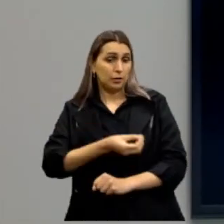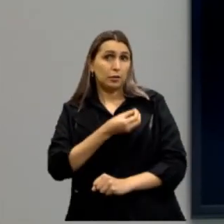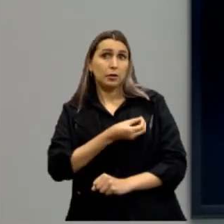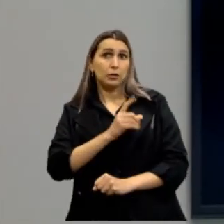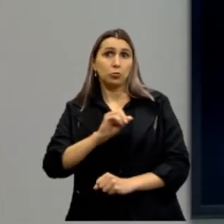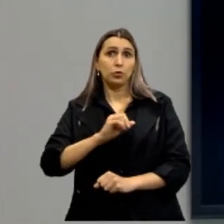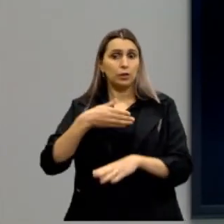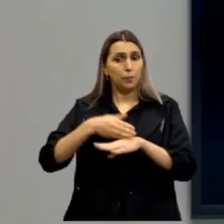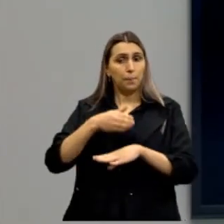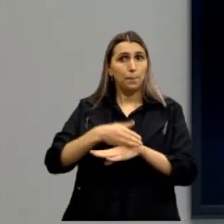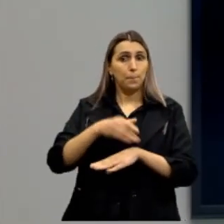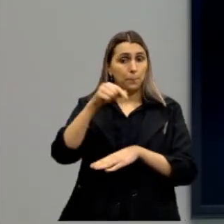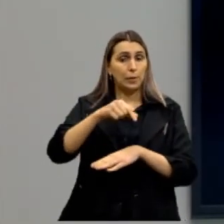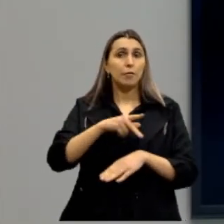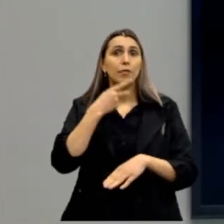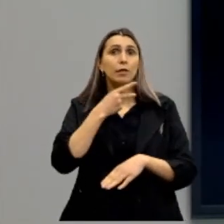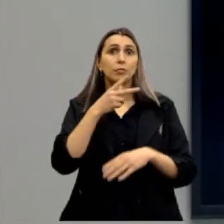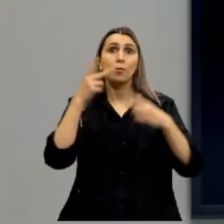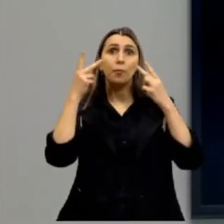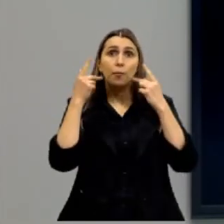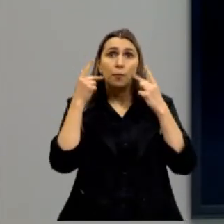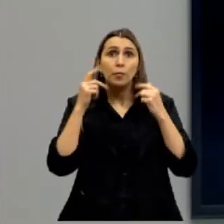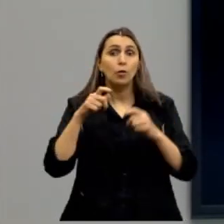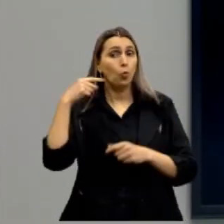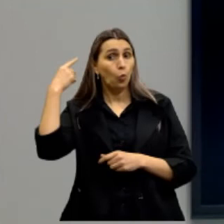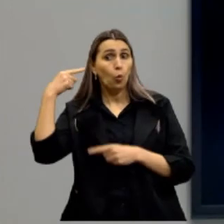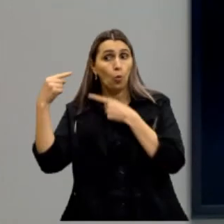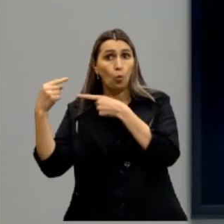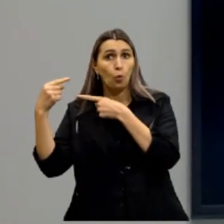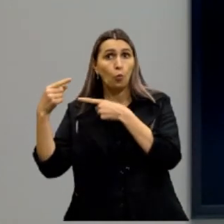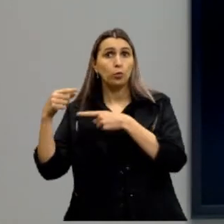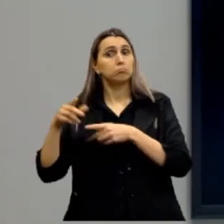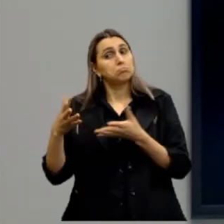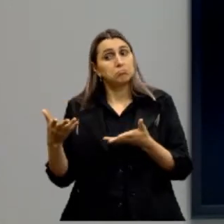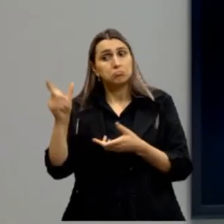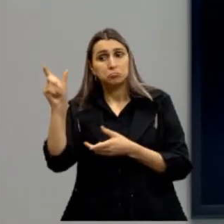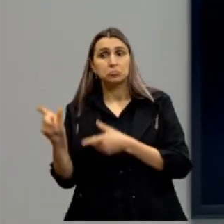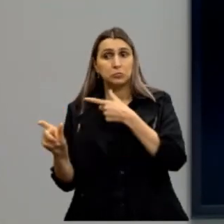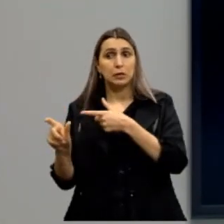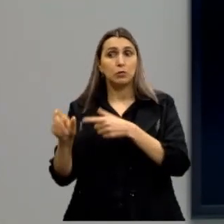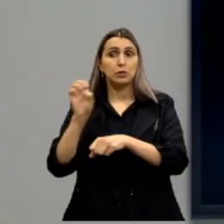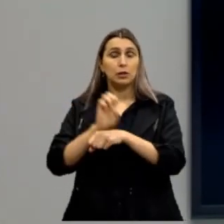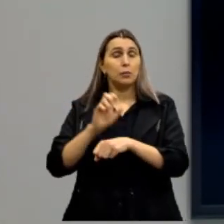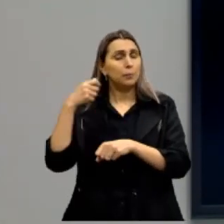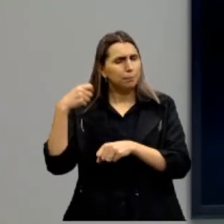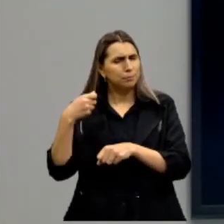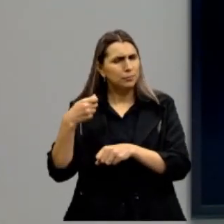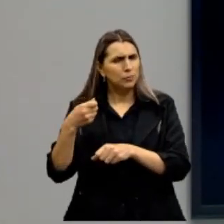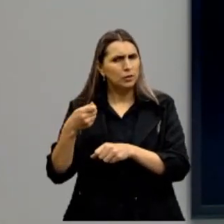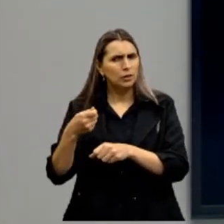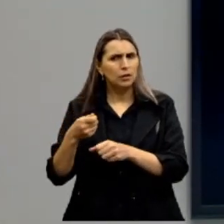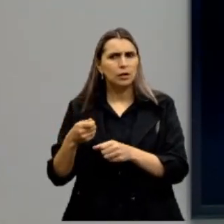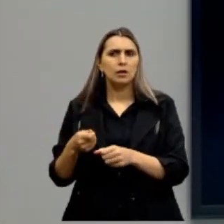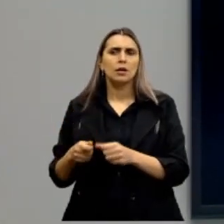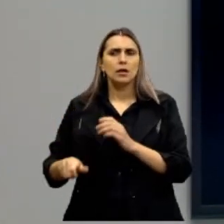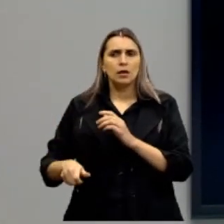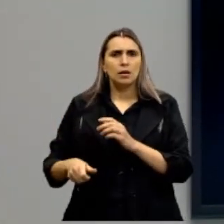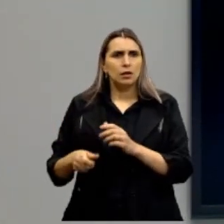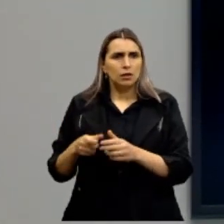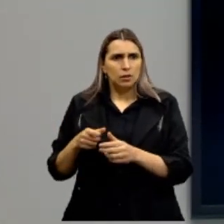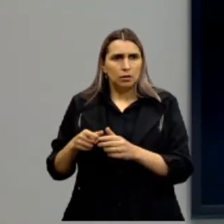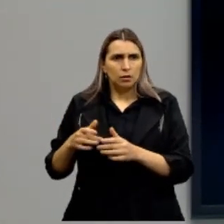que não faz parte do que é dito normal é considerado louco, então se é louco o Estado tem o dever de curar essa loucura.